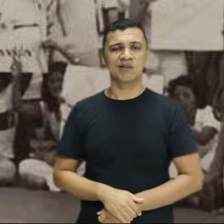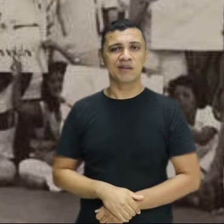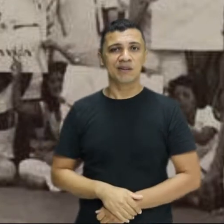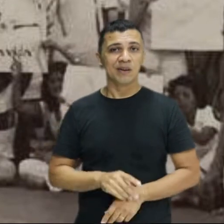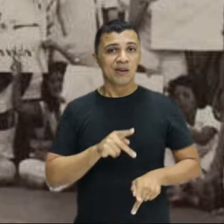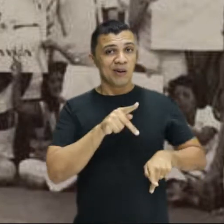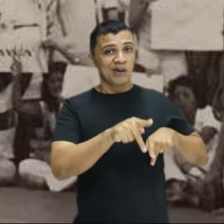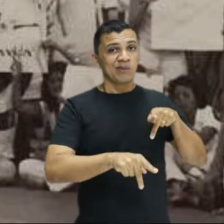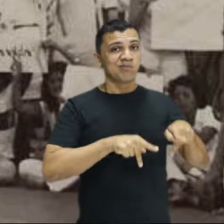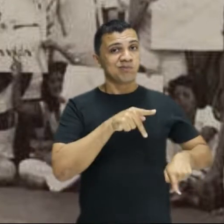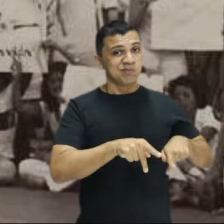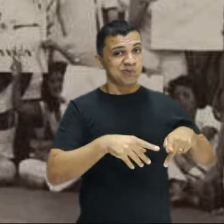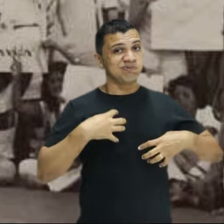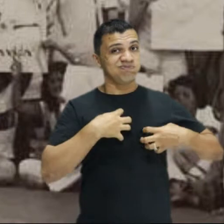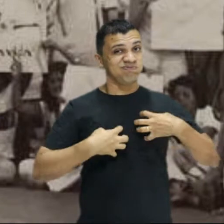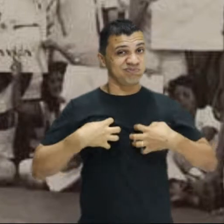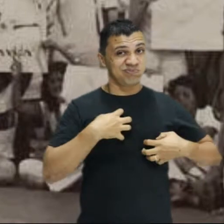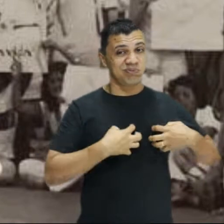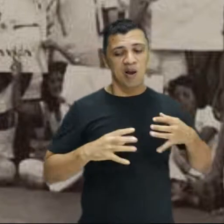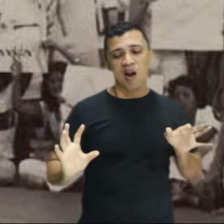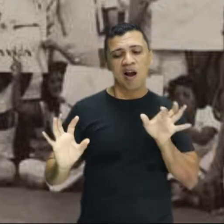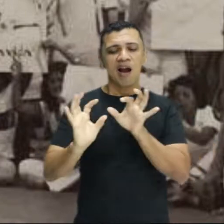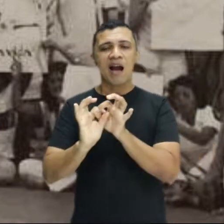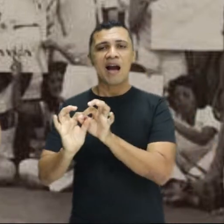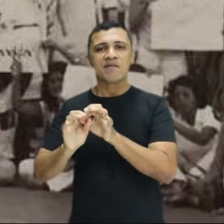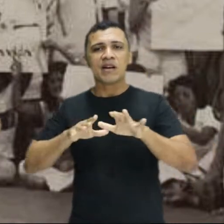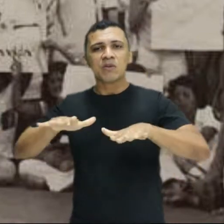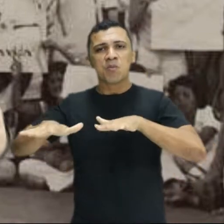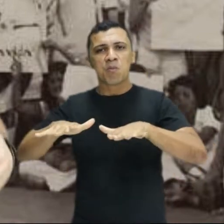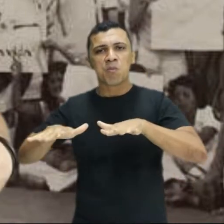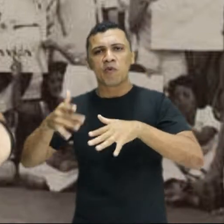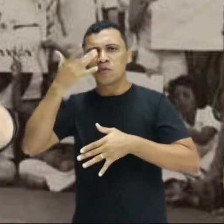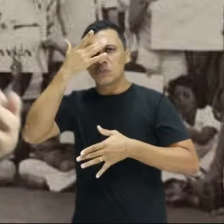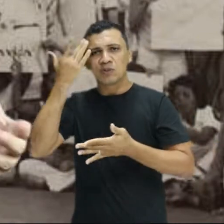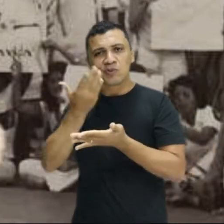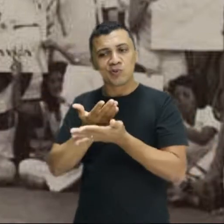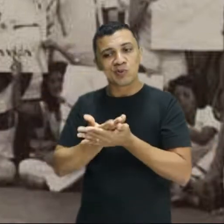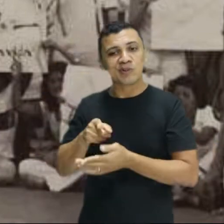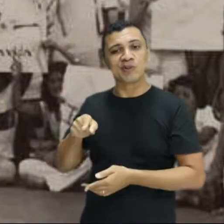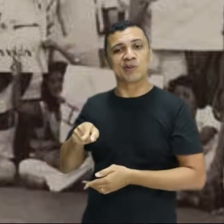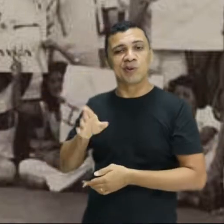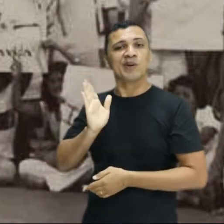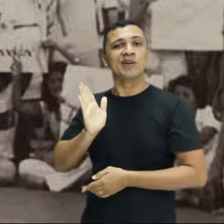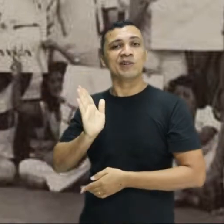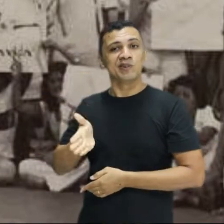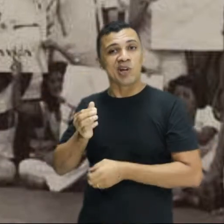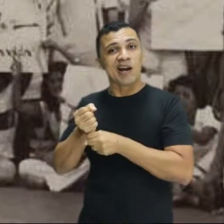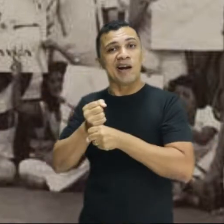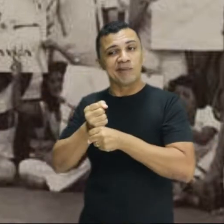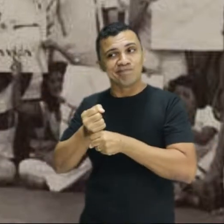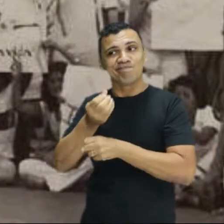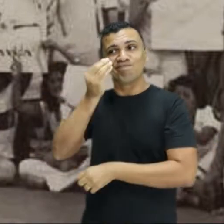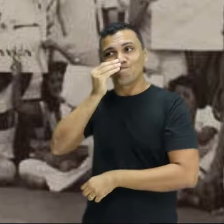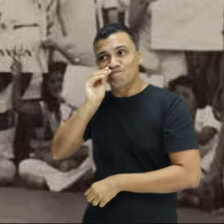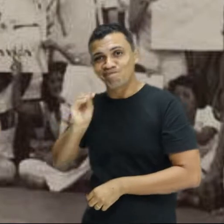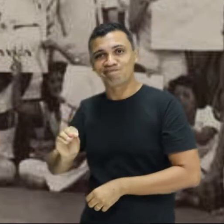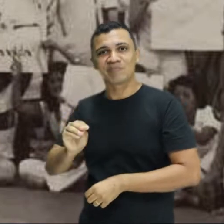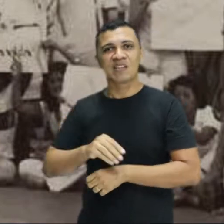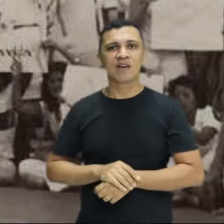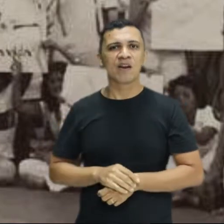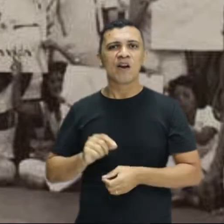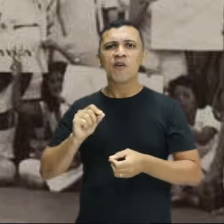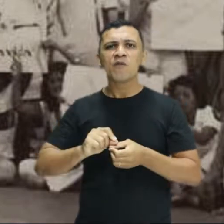insatisfação popular, aliada ao movimento estudantil que vinha sendo ignorado, como eu te falei ainda há pouco, fez com que